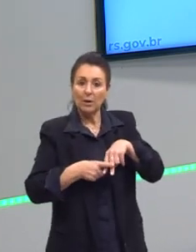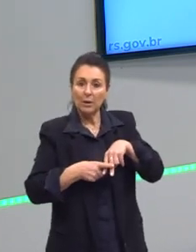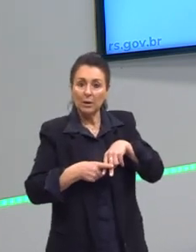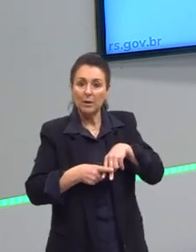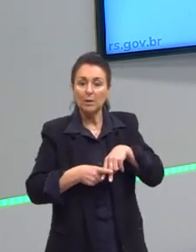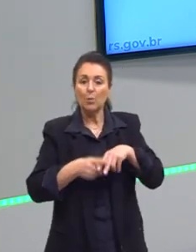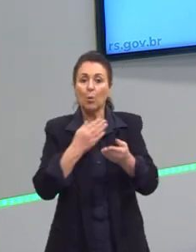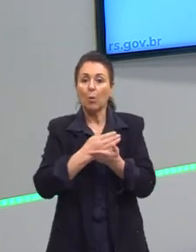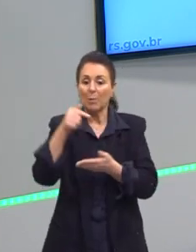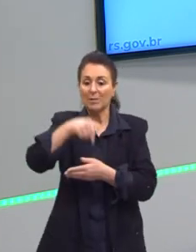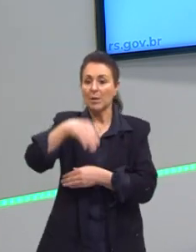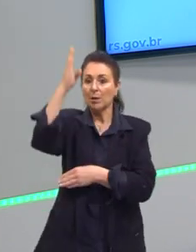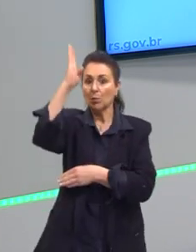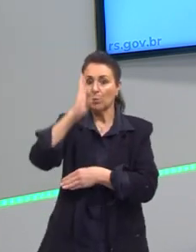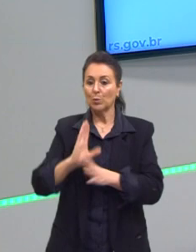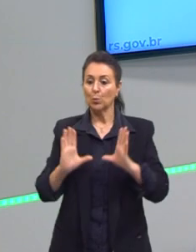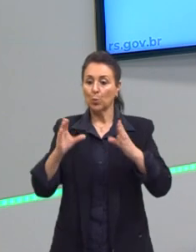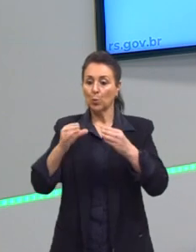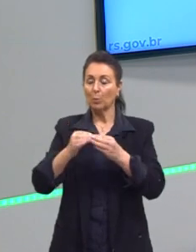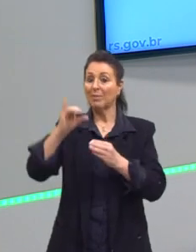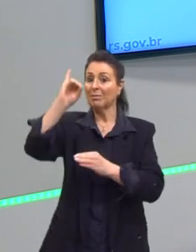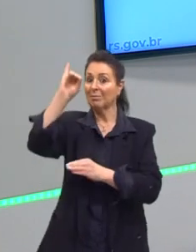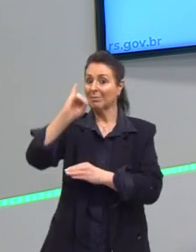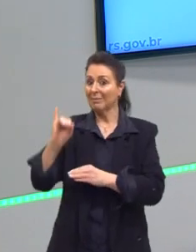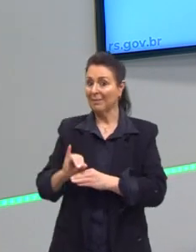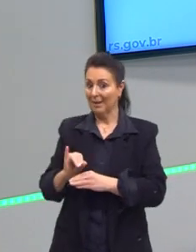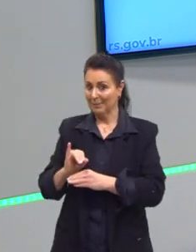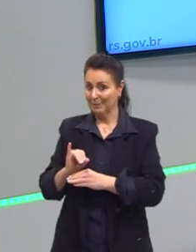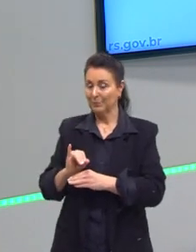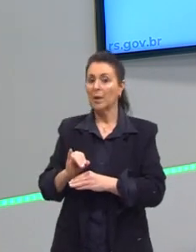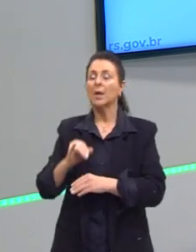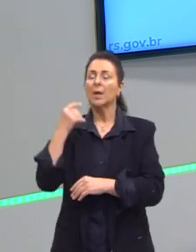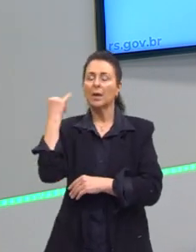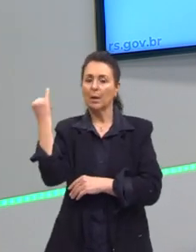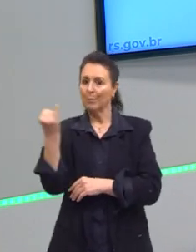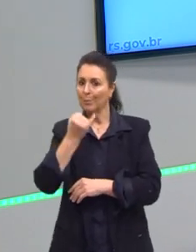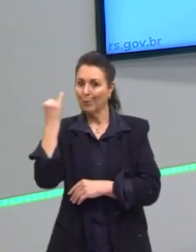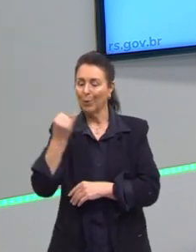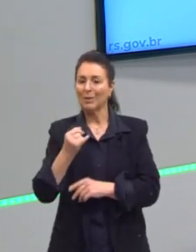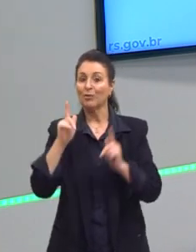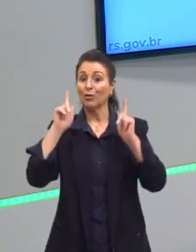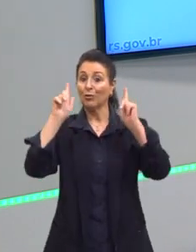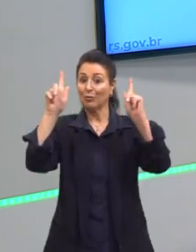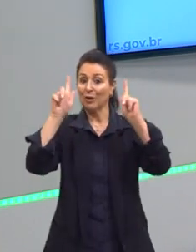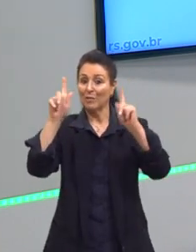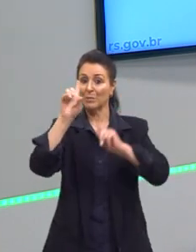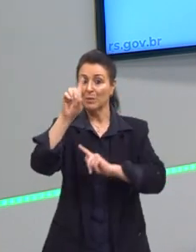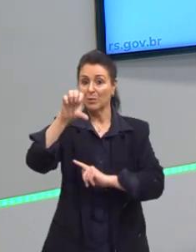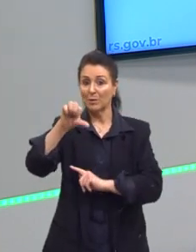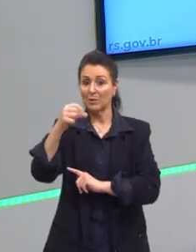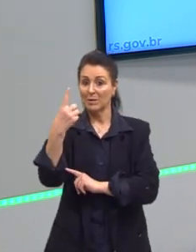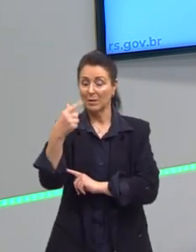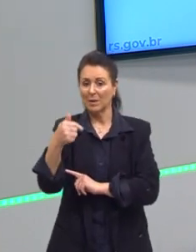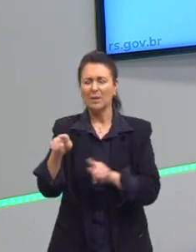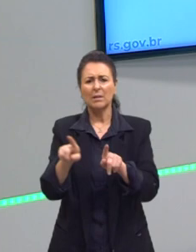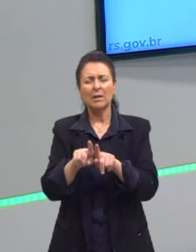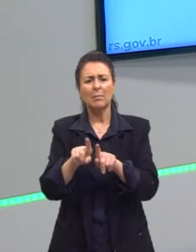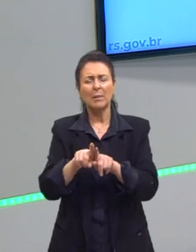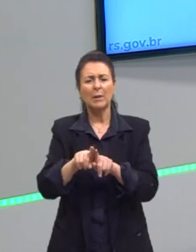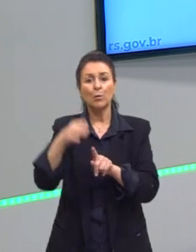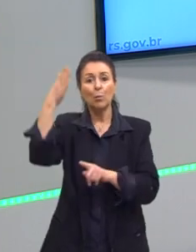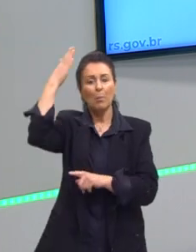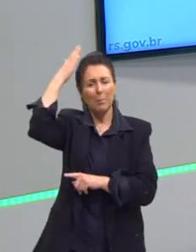com os italianos. Ele é muito forte nas greves de 1917. E também aqui no Paraná, próxima a Ponta